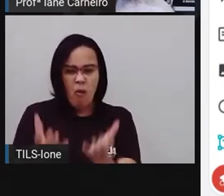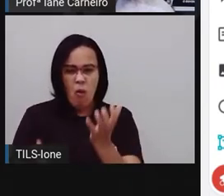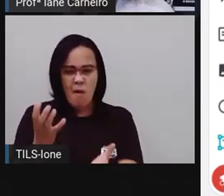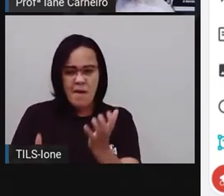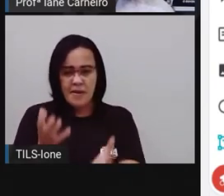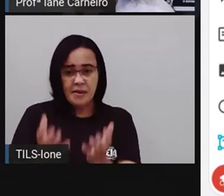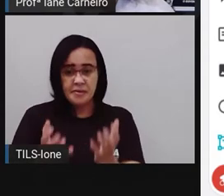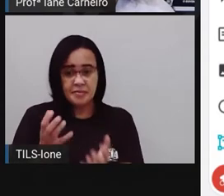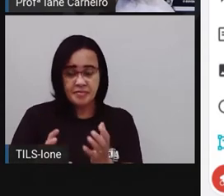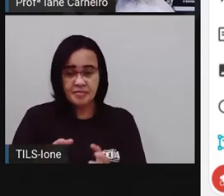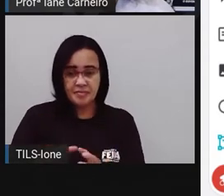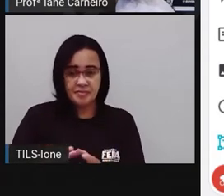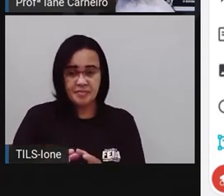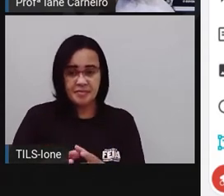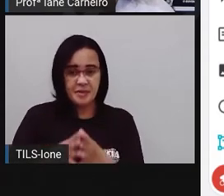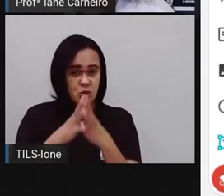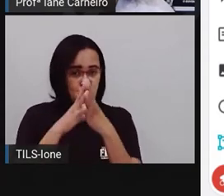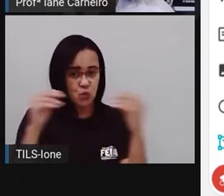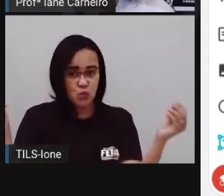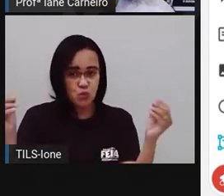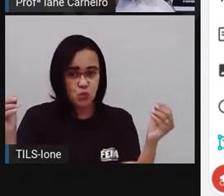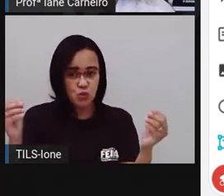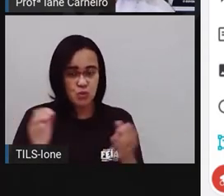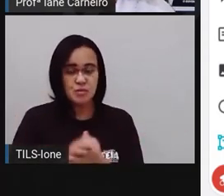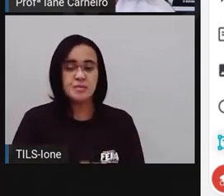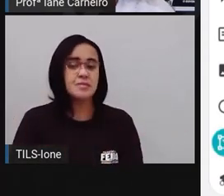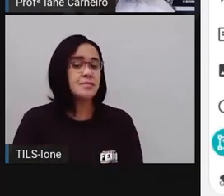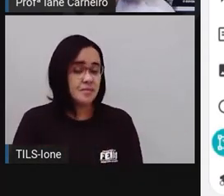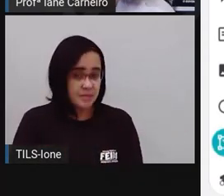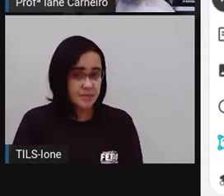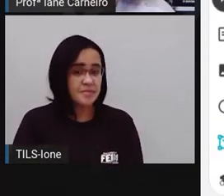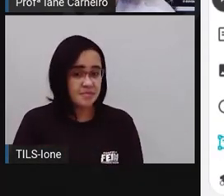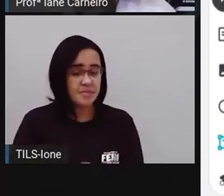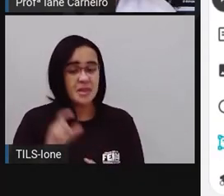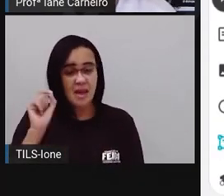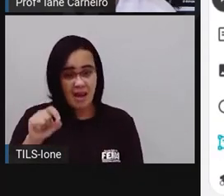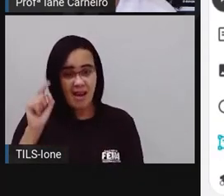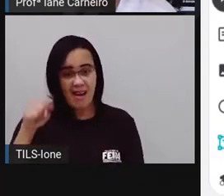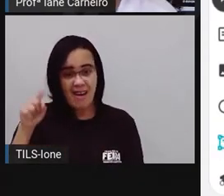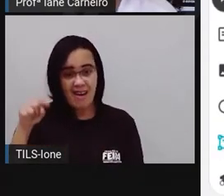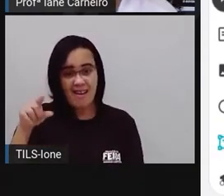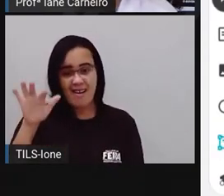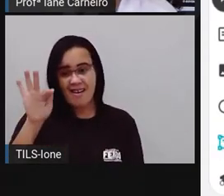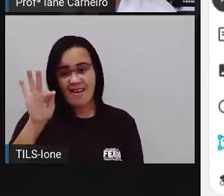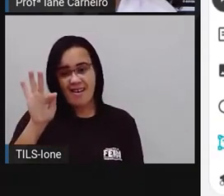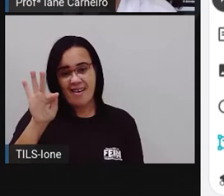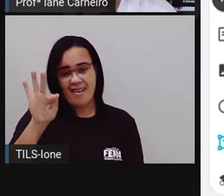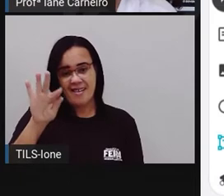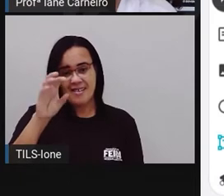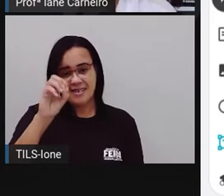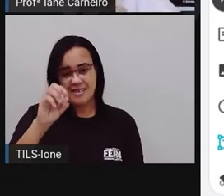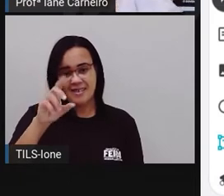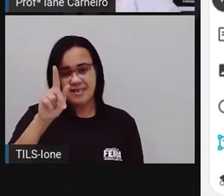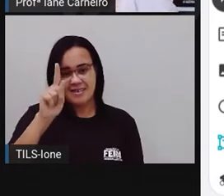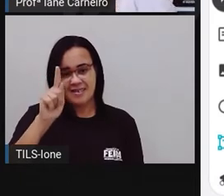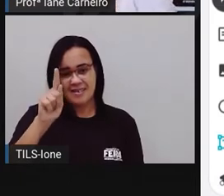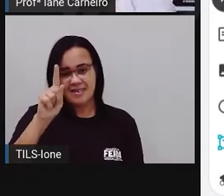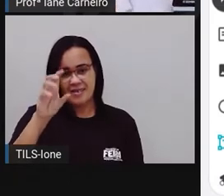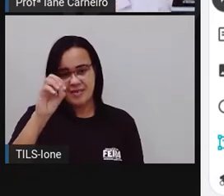Que apagou o quê? O fogo. Escreve aí a palavra fogo.